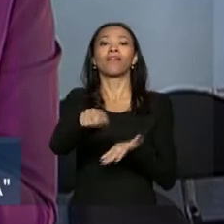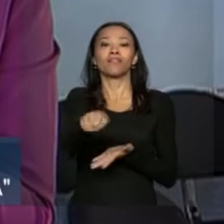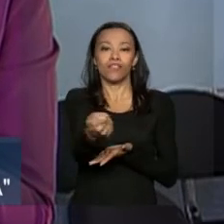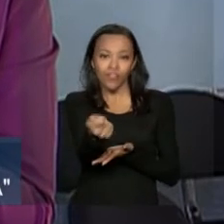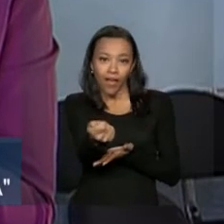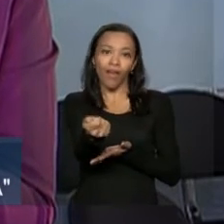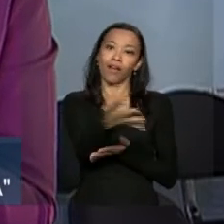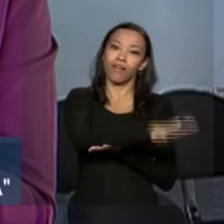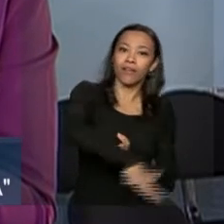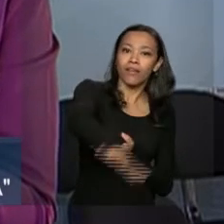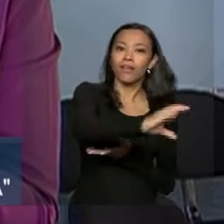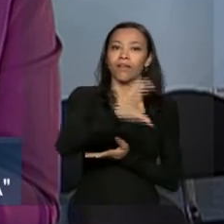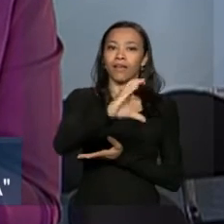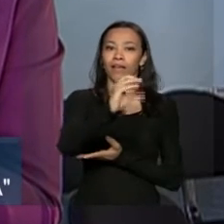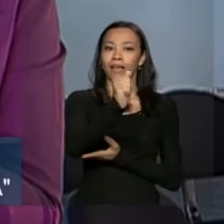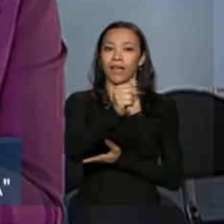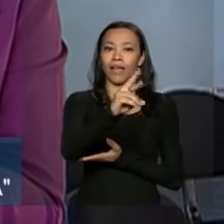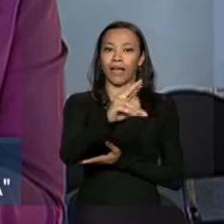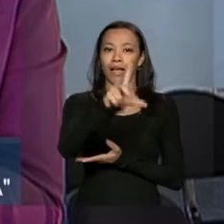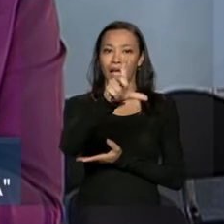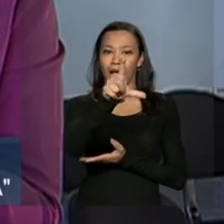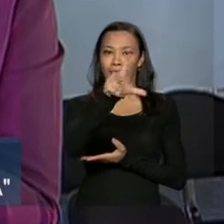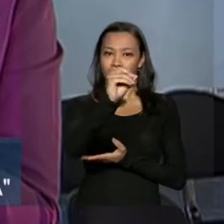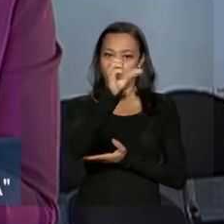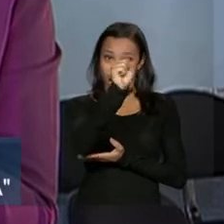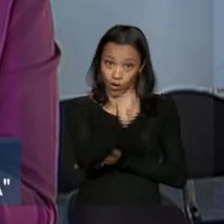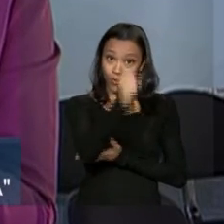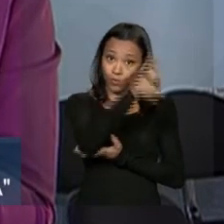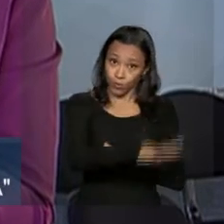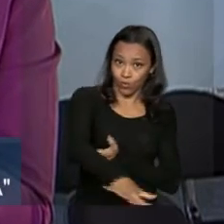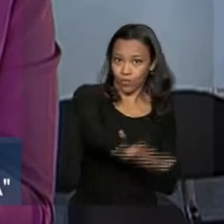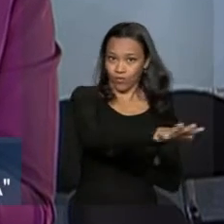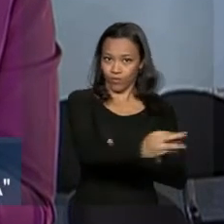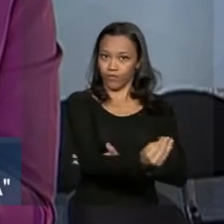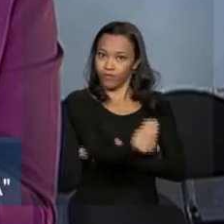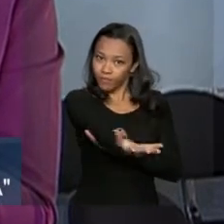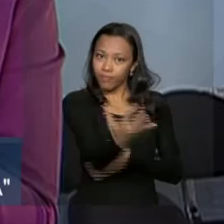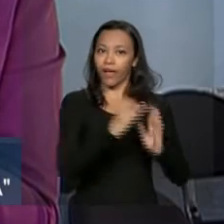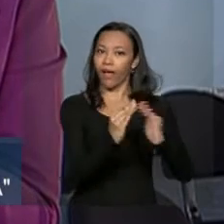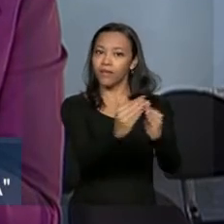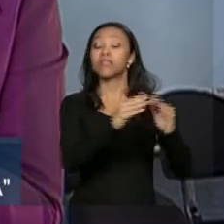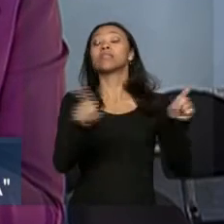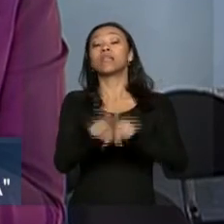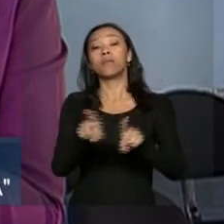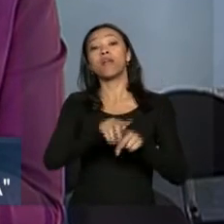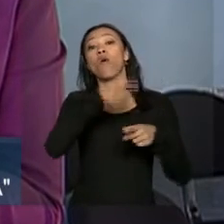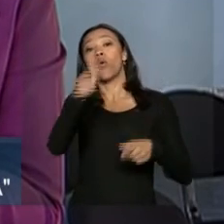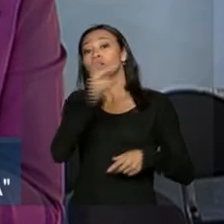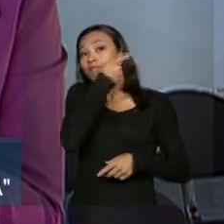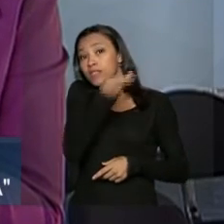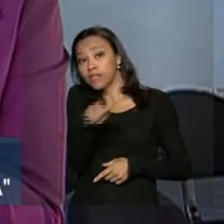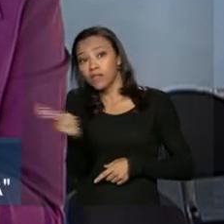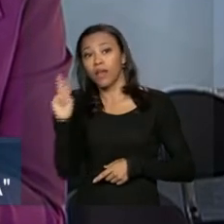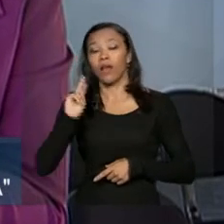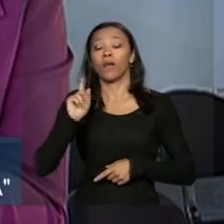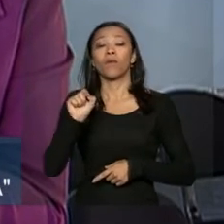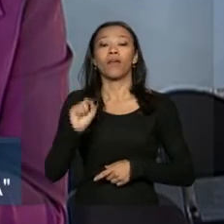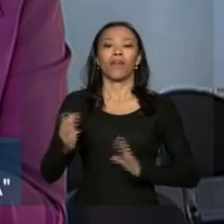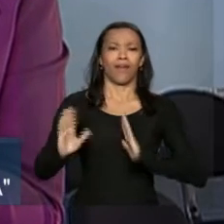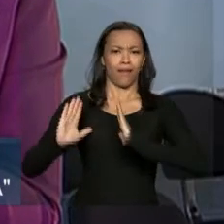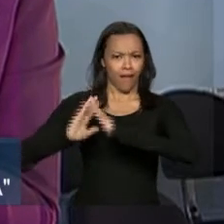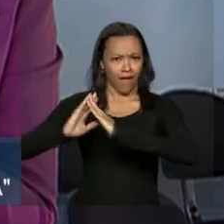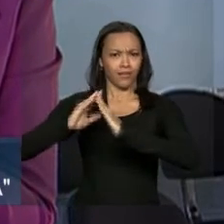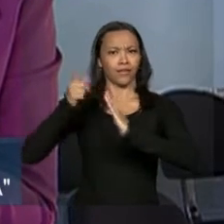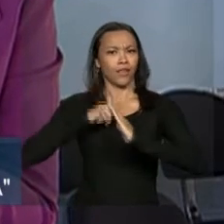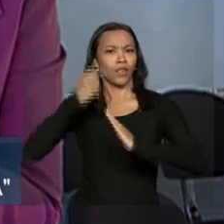residencial Carlos Marighella, que fica no distrito de Itaipuassu. A presidente deve também visitar uma das unidades padrão, que